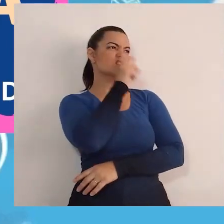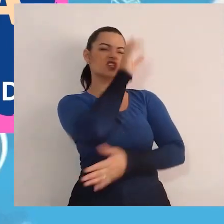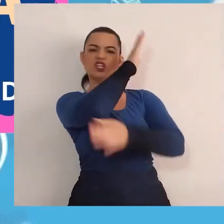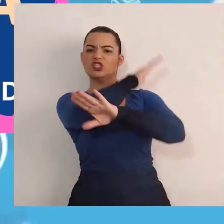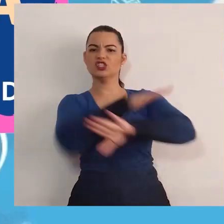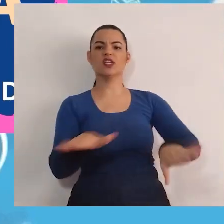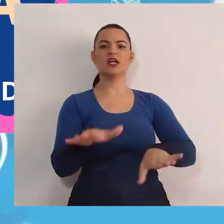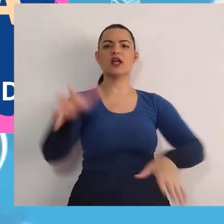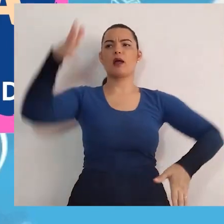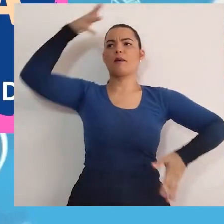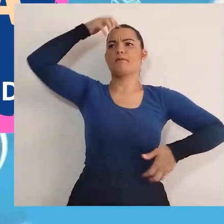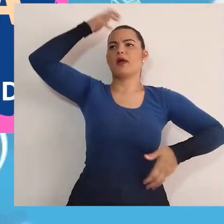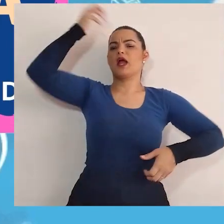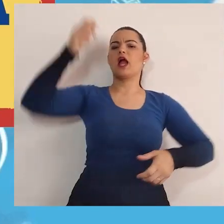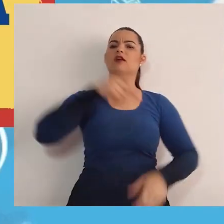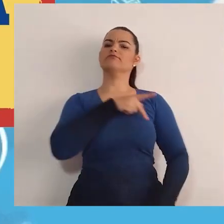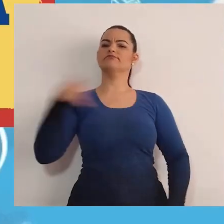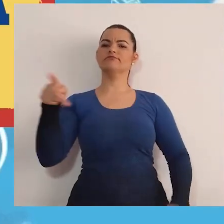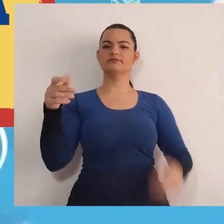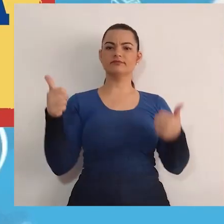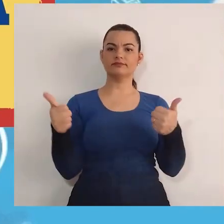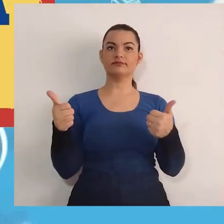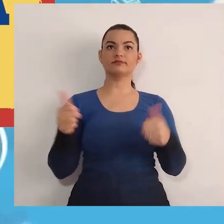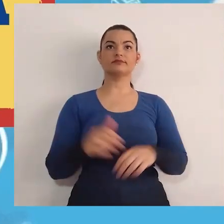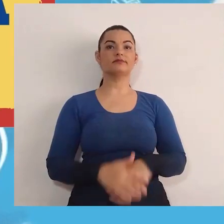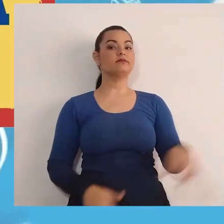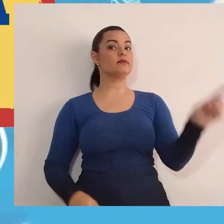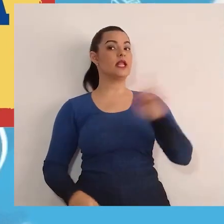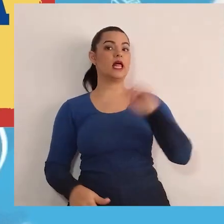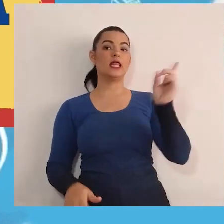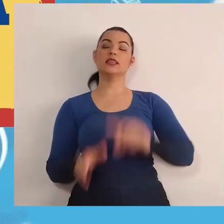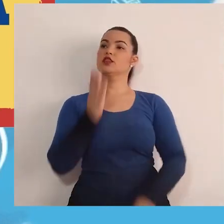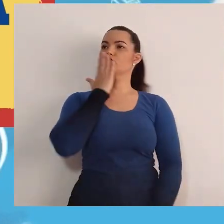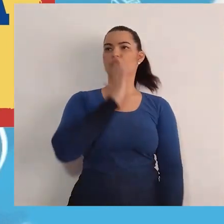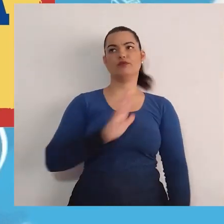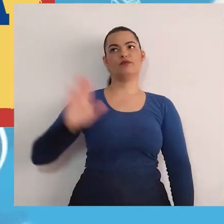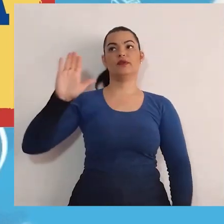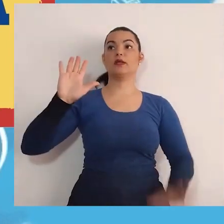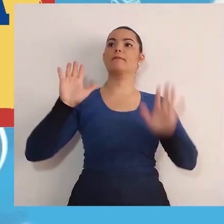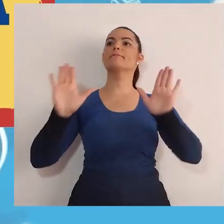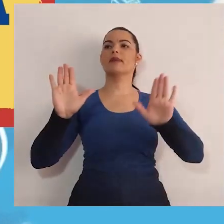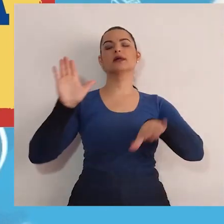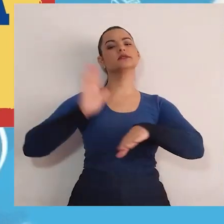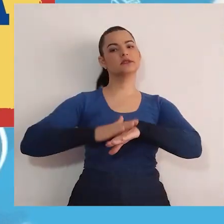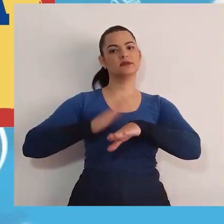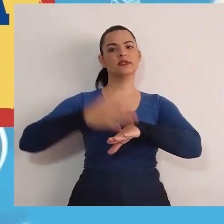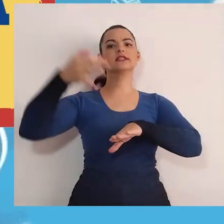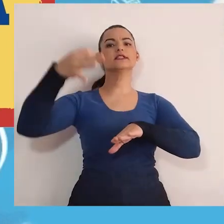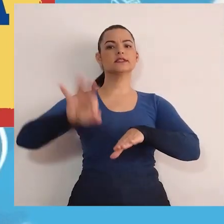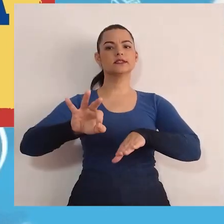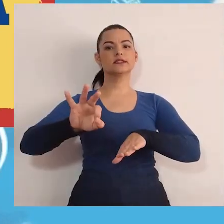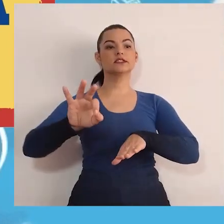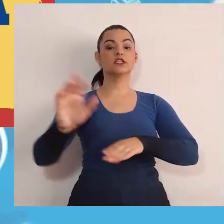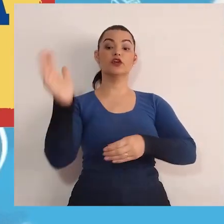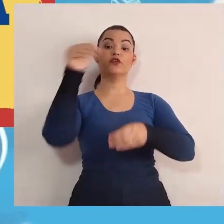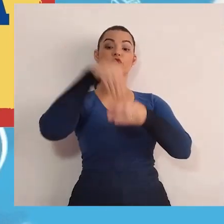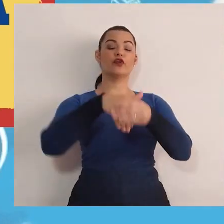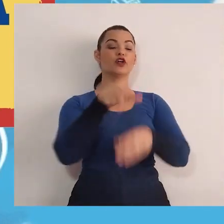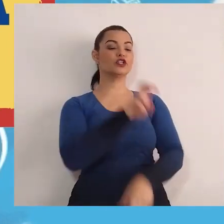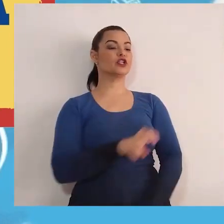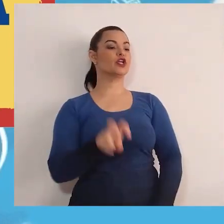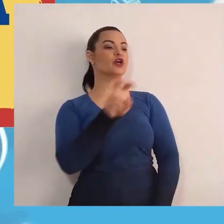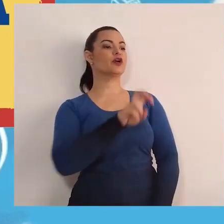Macaca! Presidenta! Não promete, Mas realiza! Vote cobra!